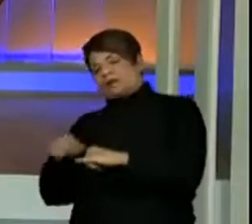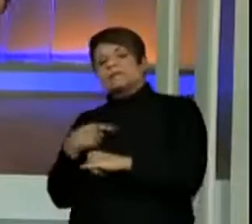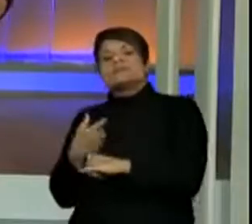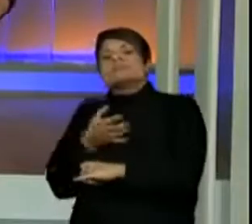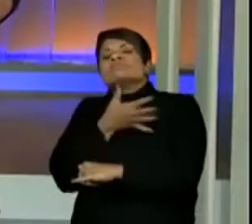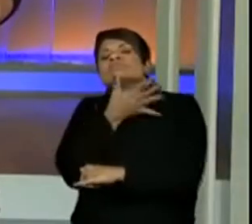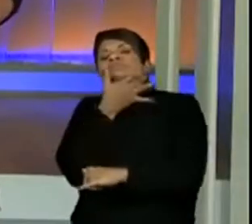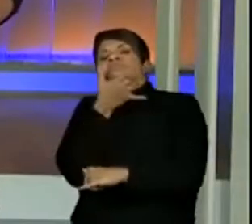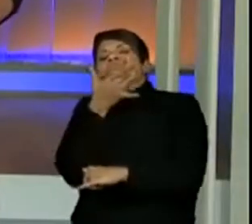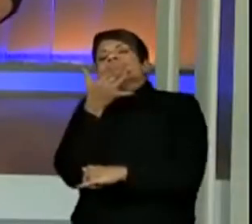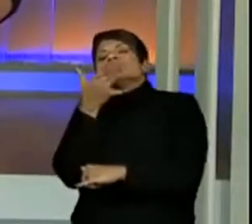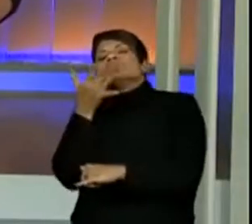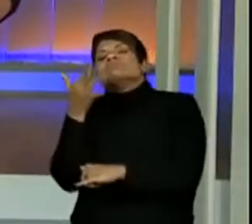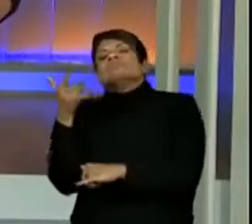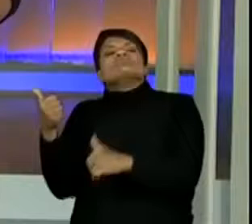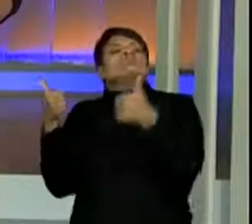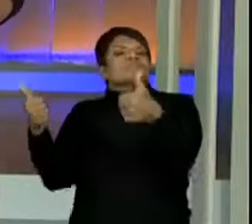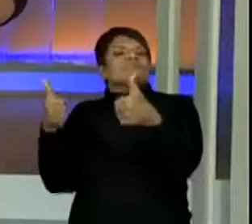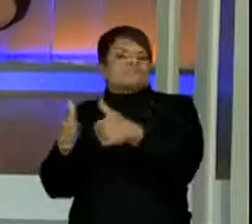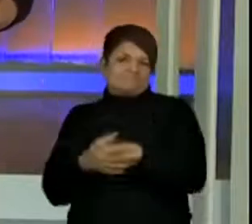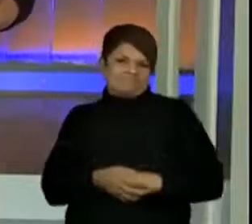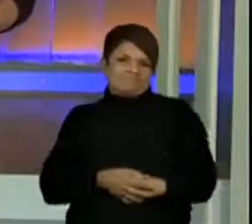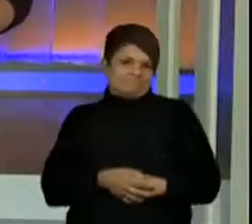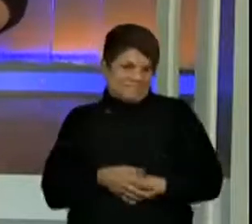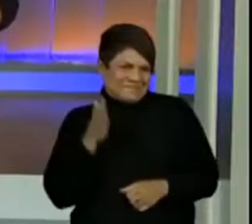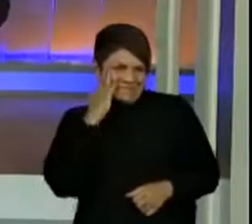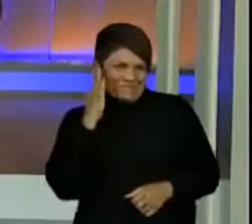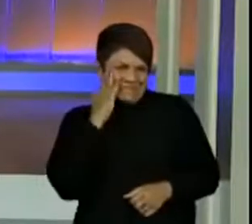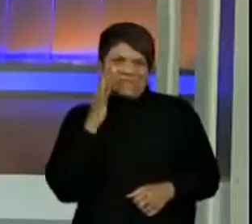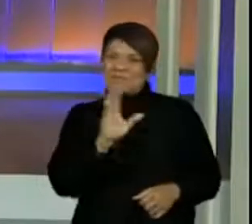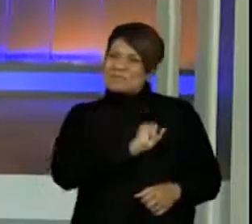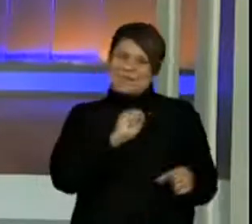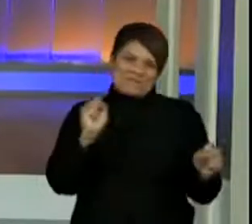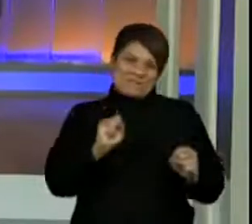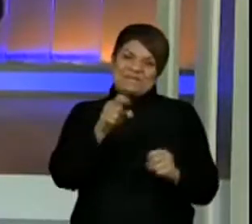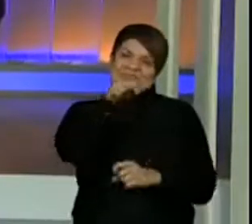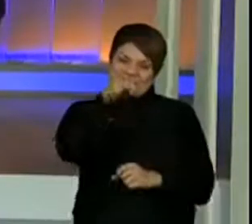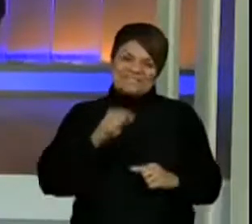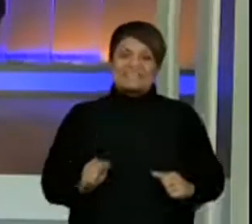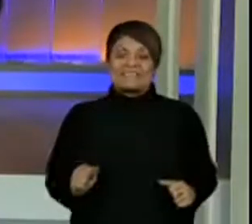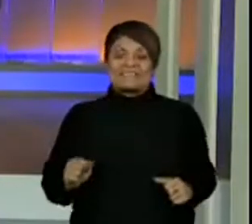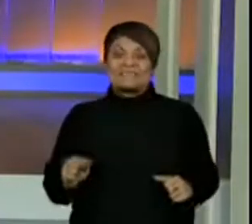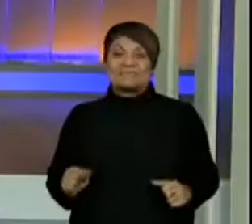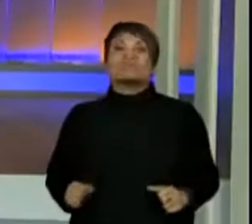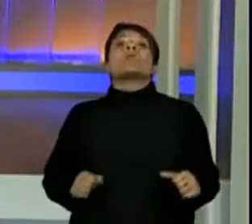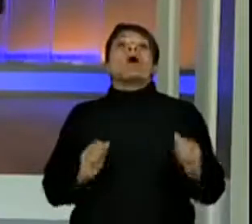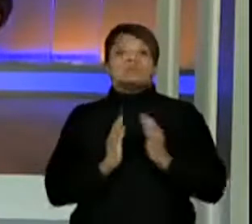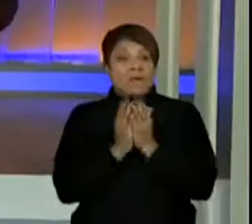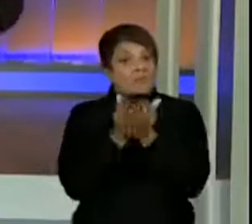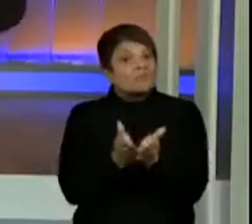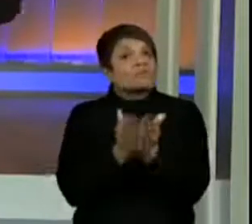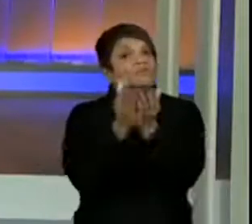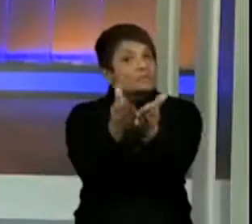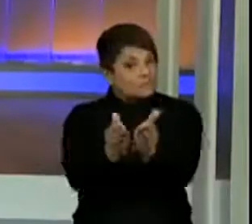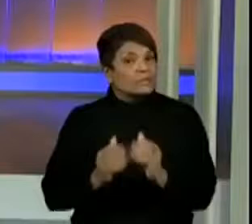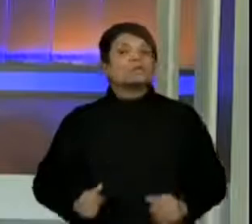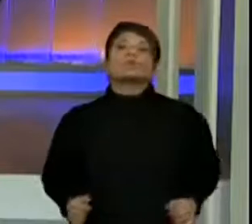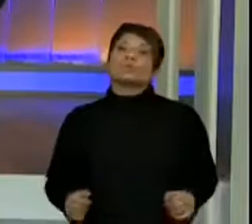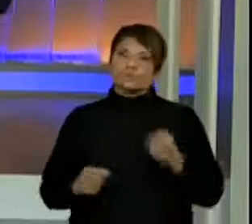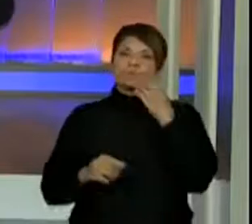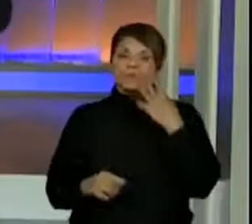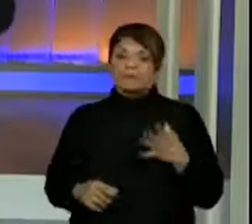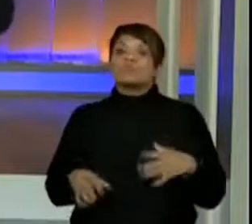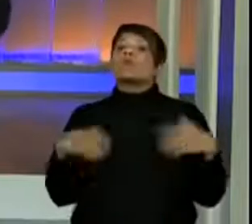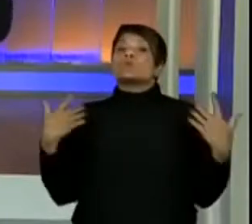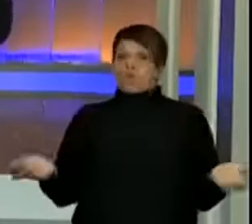fresquinho. Sabia disso? Ah, eu estou amando vocês aqui. Navio. Muito bem. Quando a gente